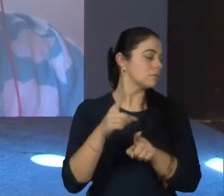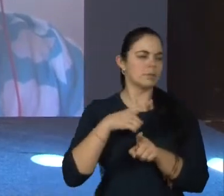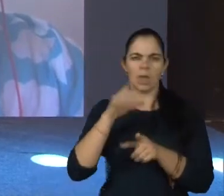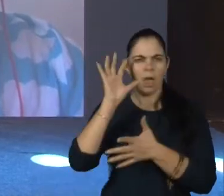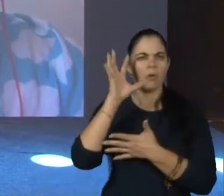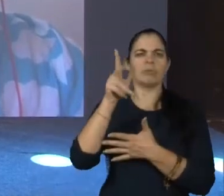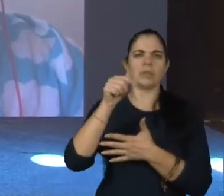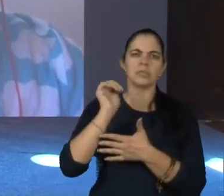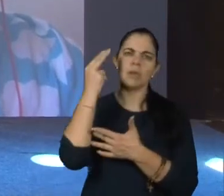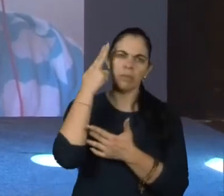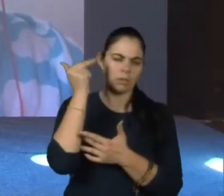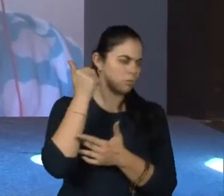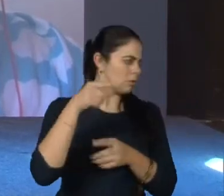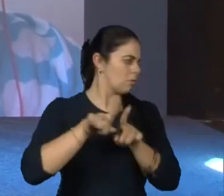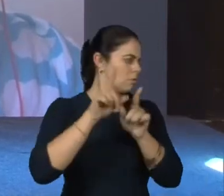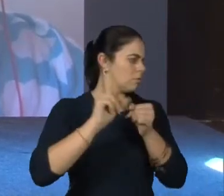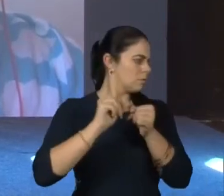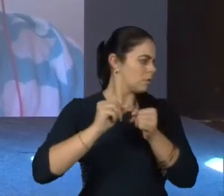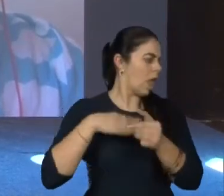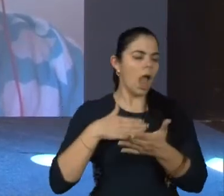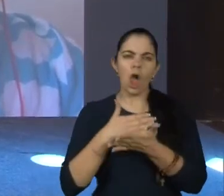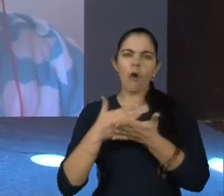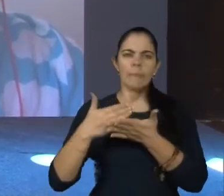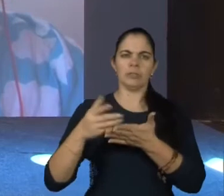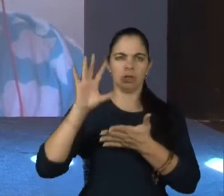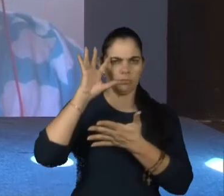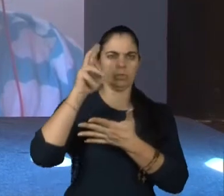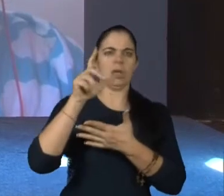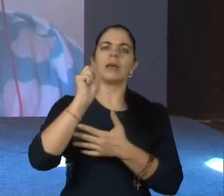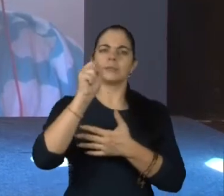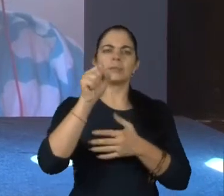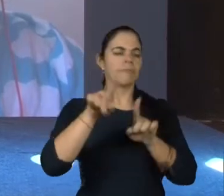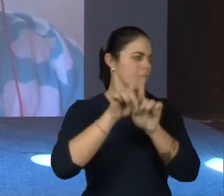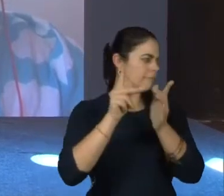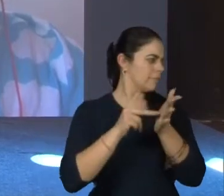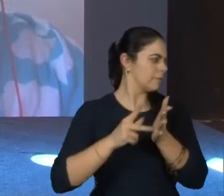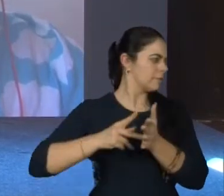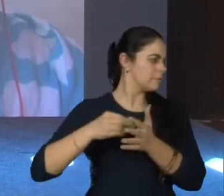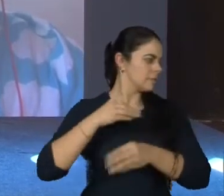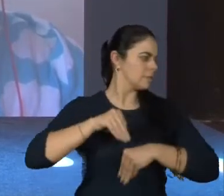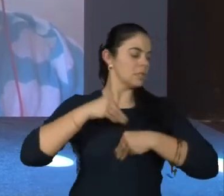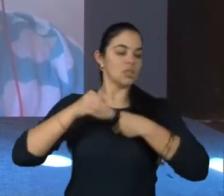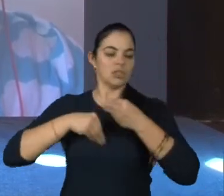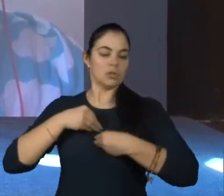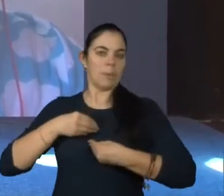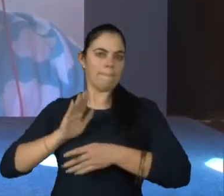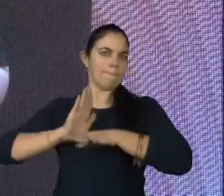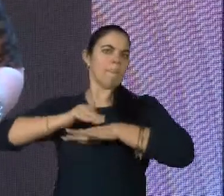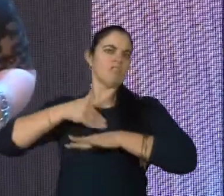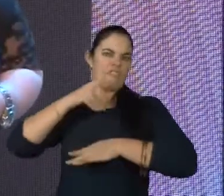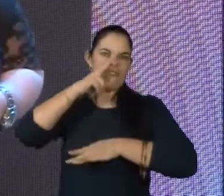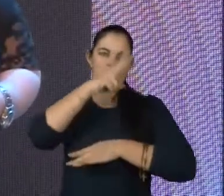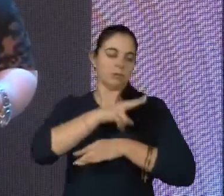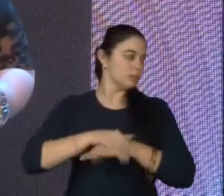acontece naturalmente, que começa a acontecer naturalmente assim, aí eu poderia dizer, ah, sim, já estou me sentindo mais representada. Mas, pelo